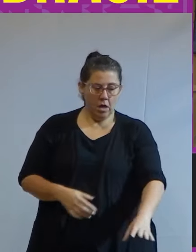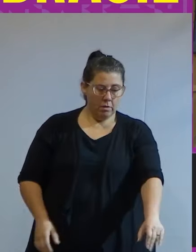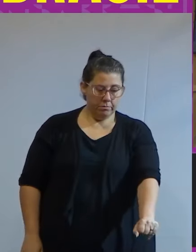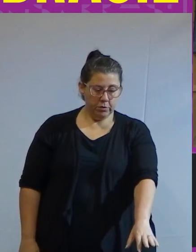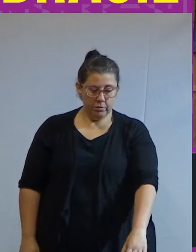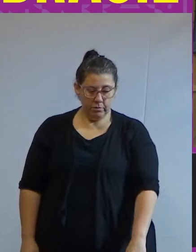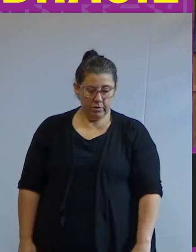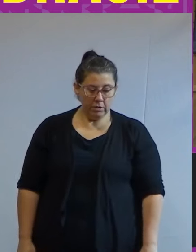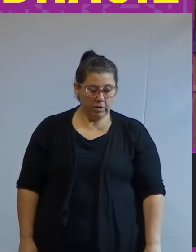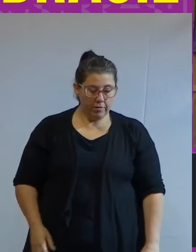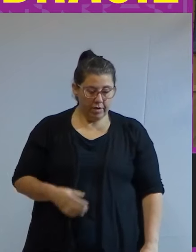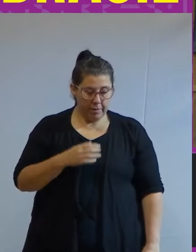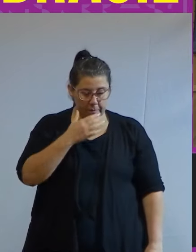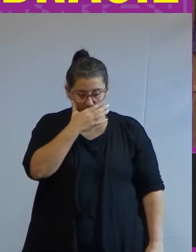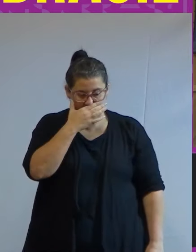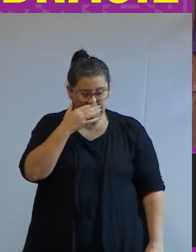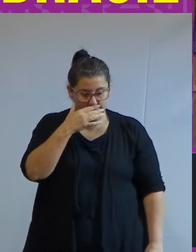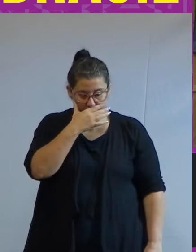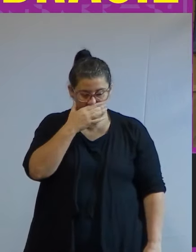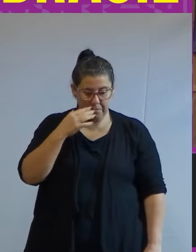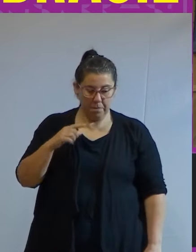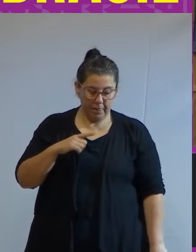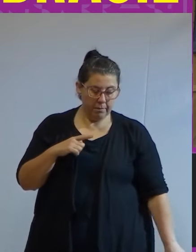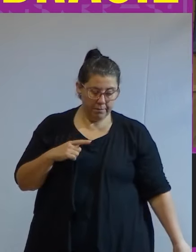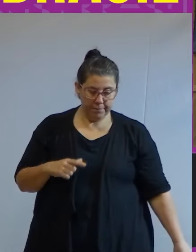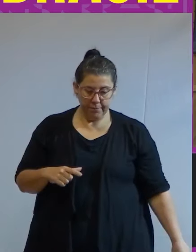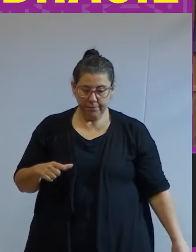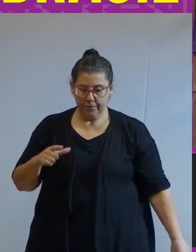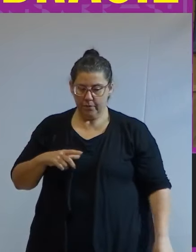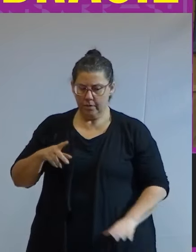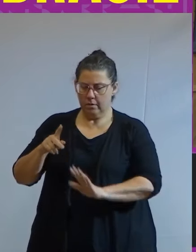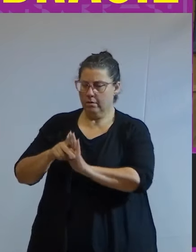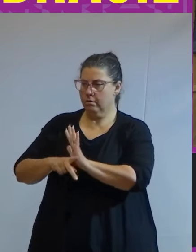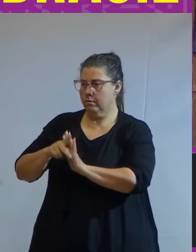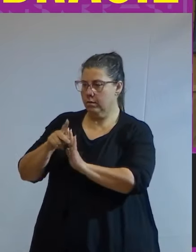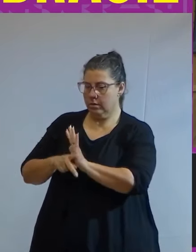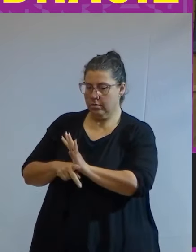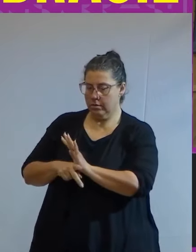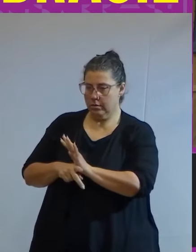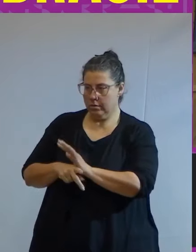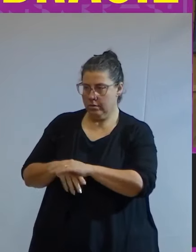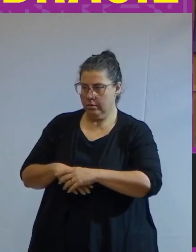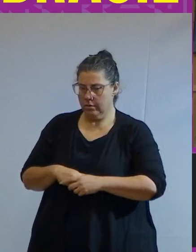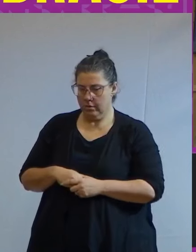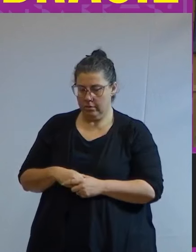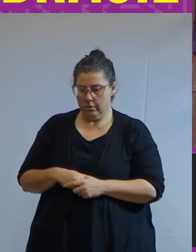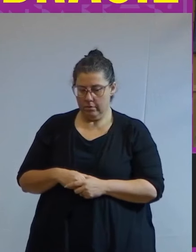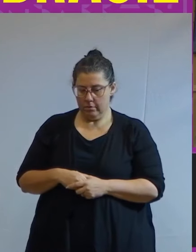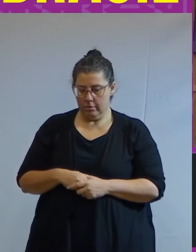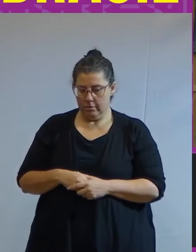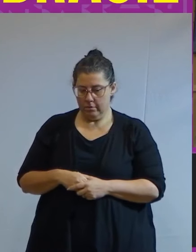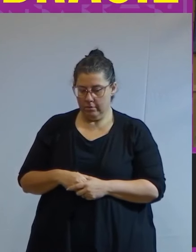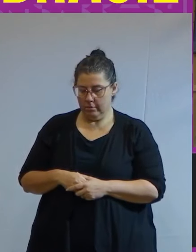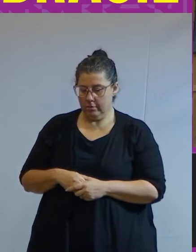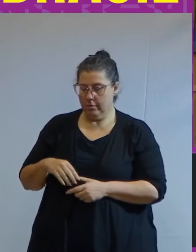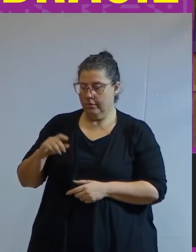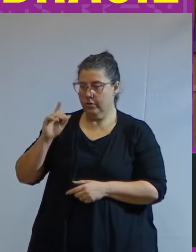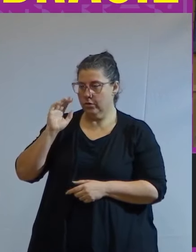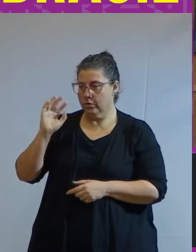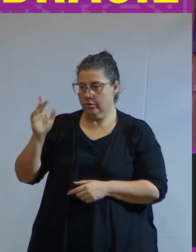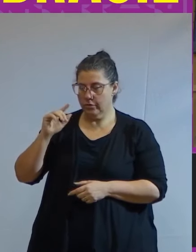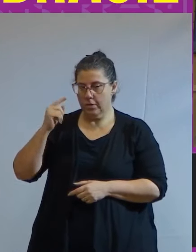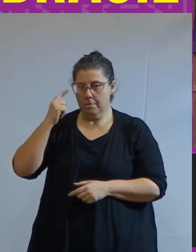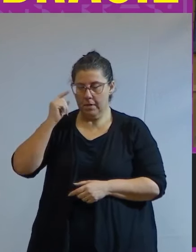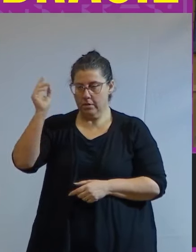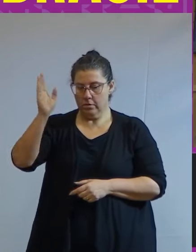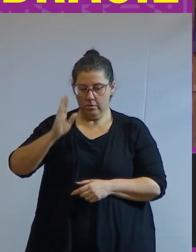que quando eu pensei esse projeto eu era diretora da Faculdade de Filosofia que era a Faculdade de Filosofia Penso